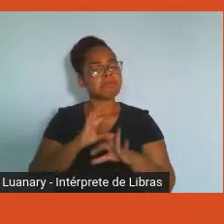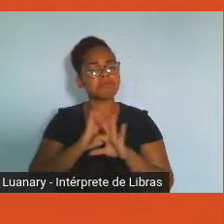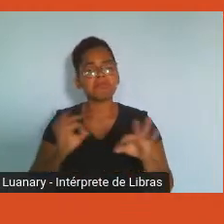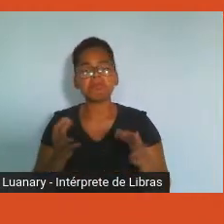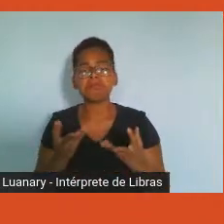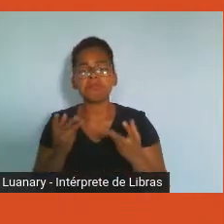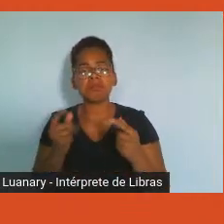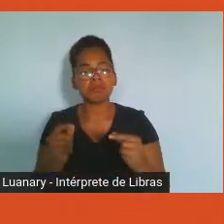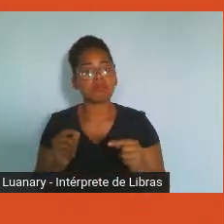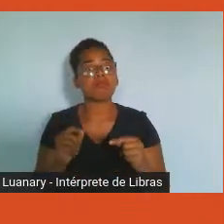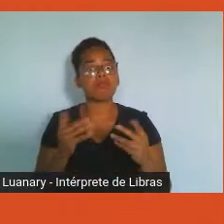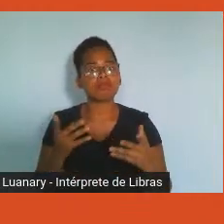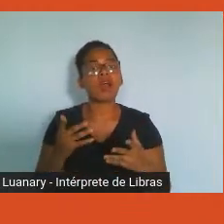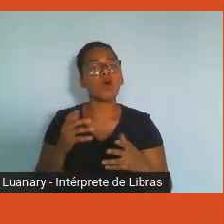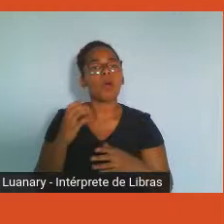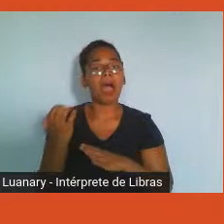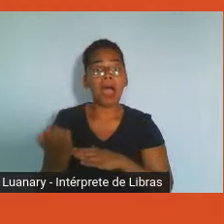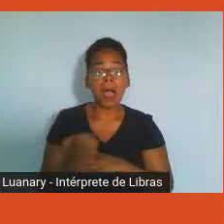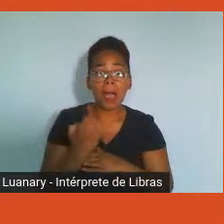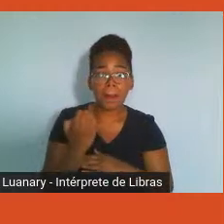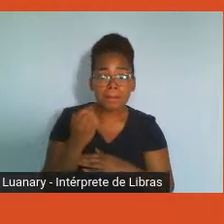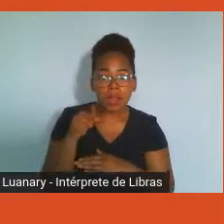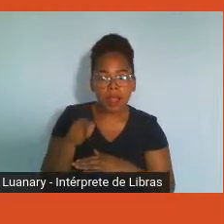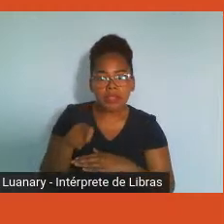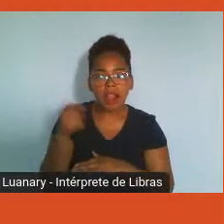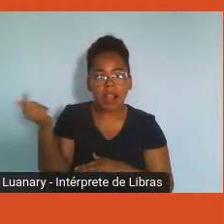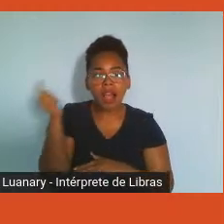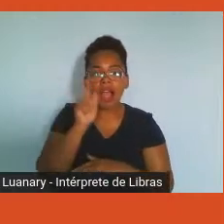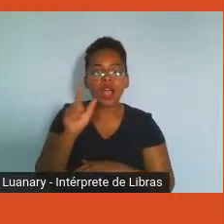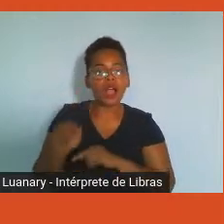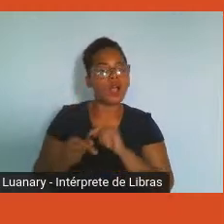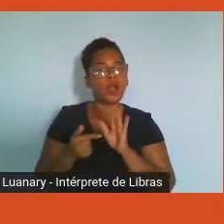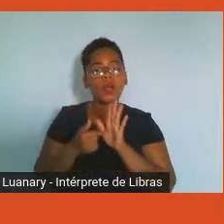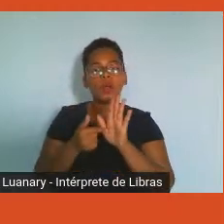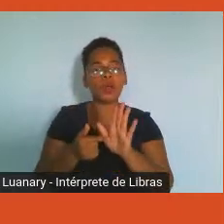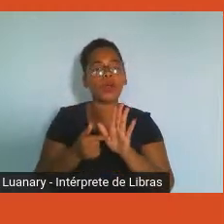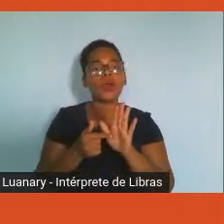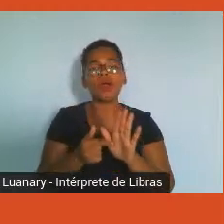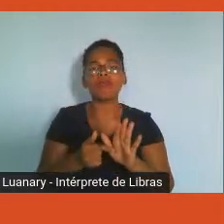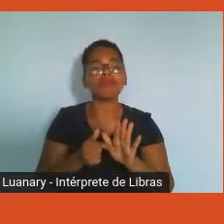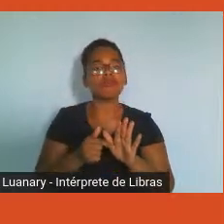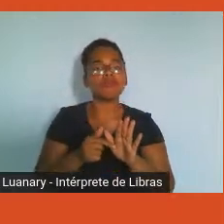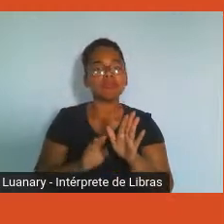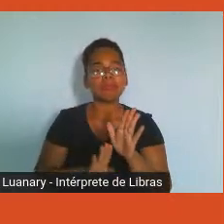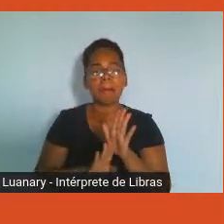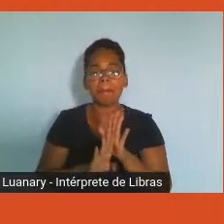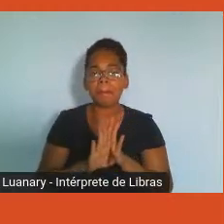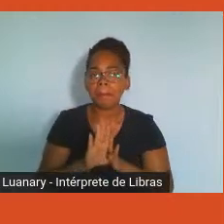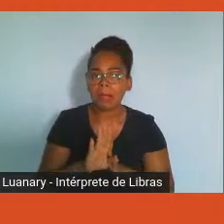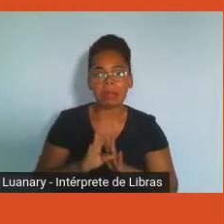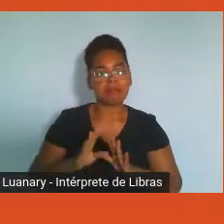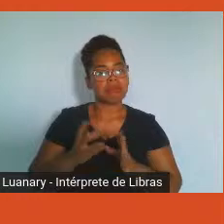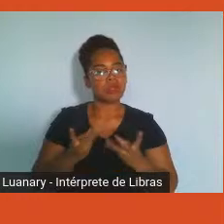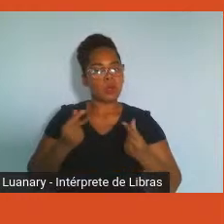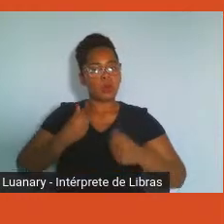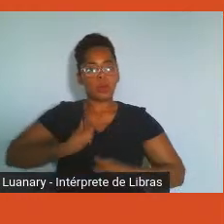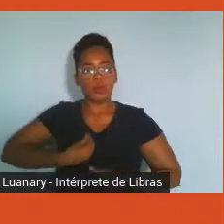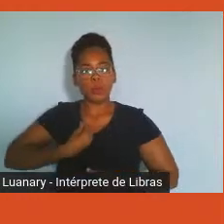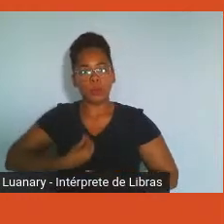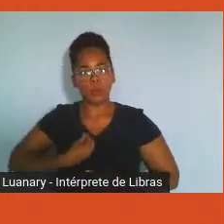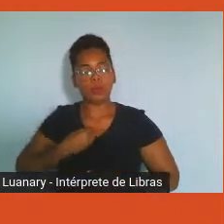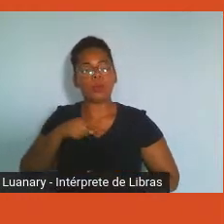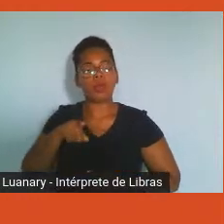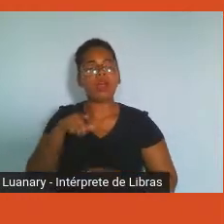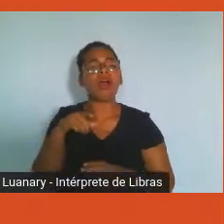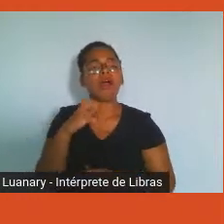-estar foi a Losango, é uma empresa que atua em serviços financeiros. Lá, 78% dos funcionários estão satisfeitos com